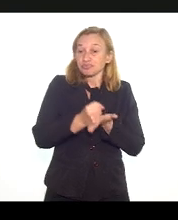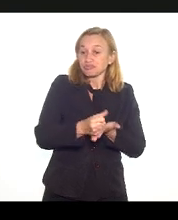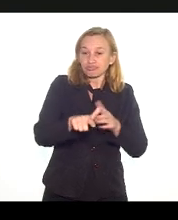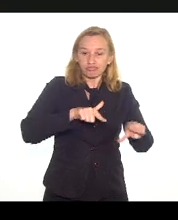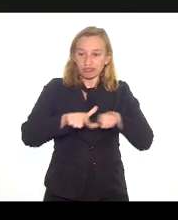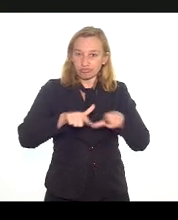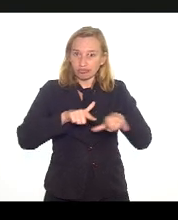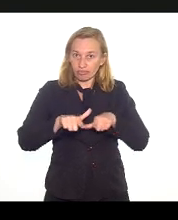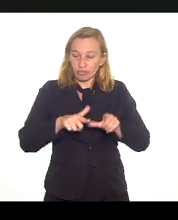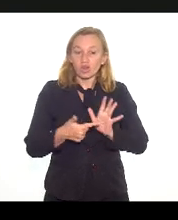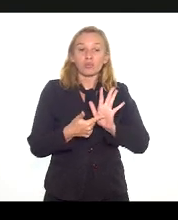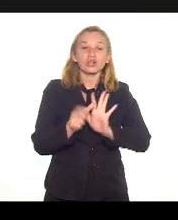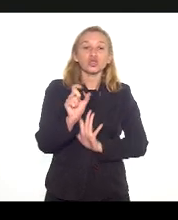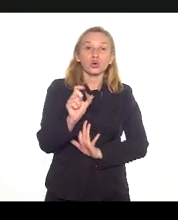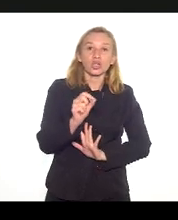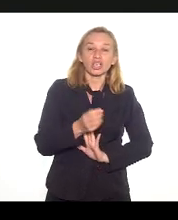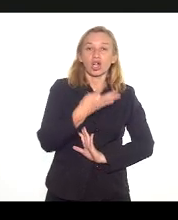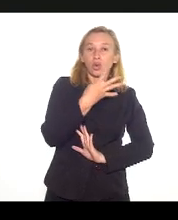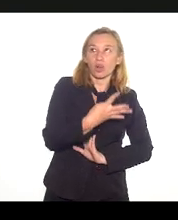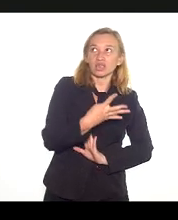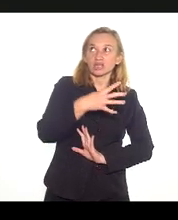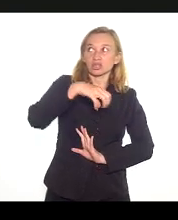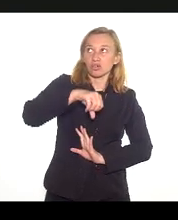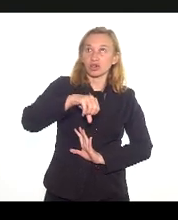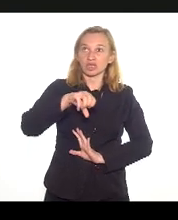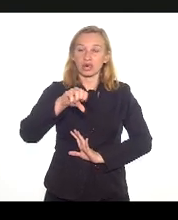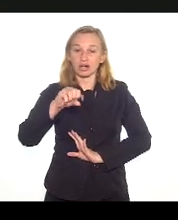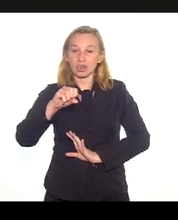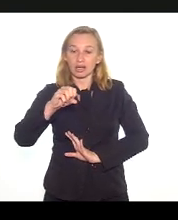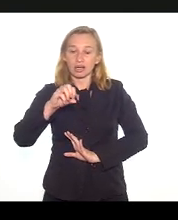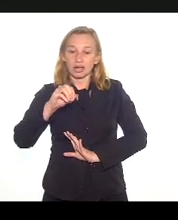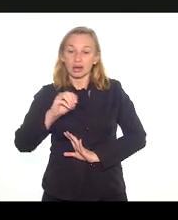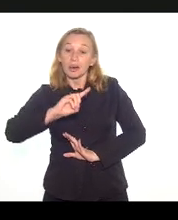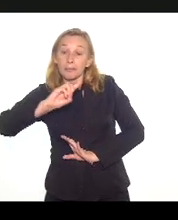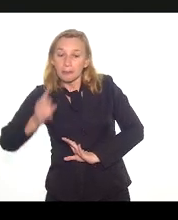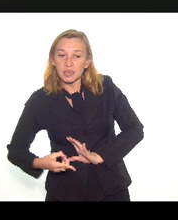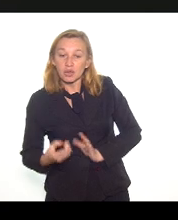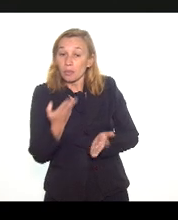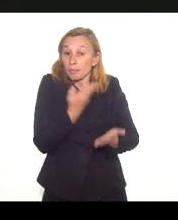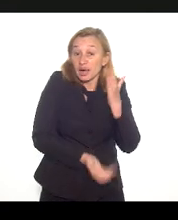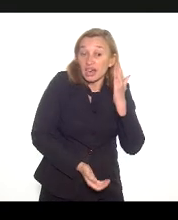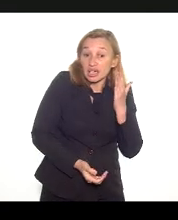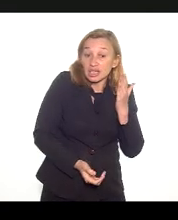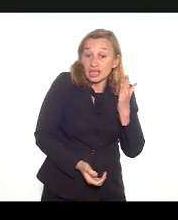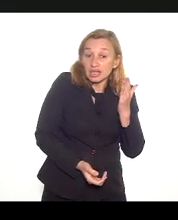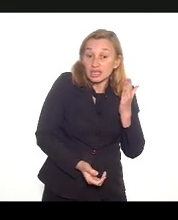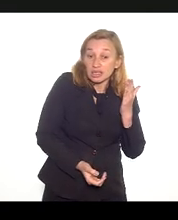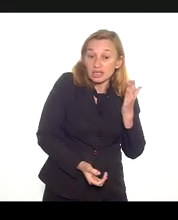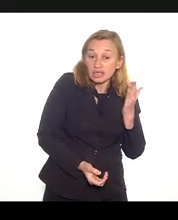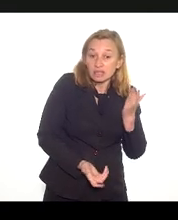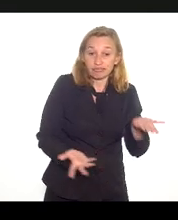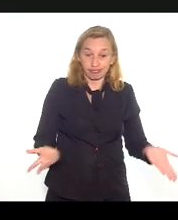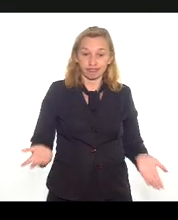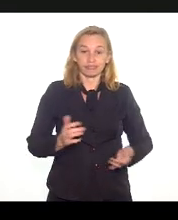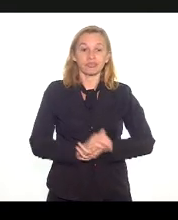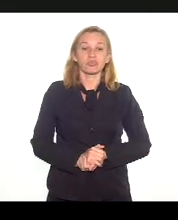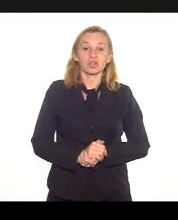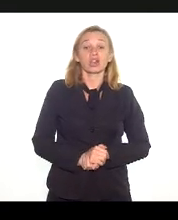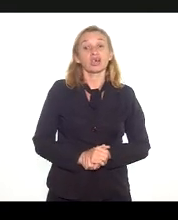Ela dá que teve em torno de 490 mil perdas e o Caged dá 127 mil, Mônica, então, alguém está